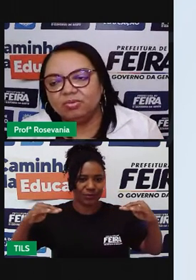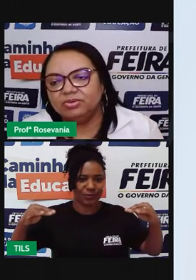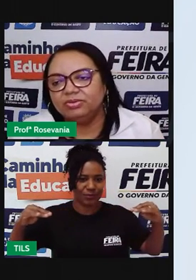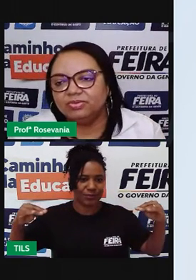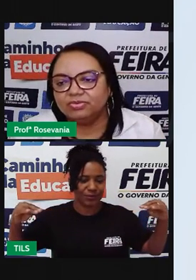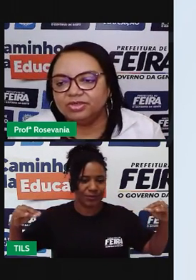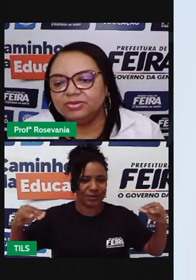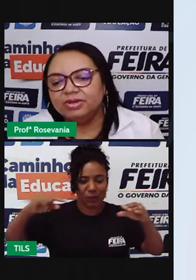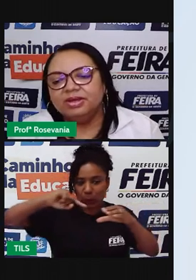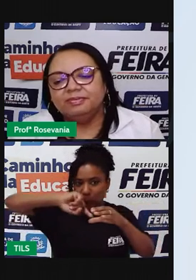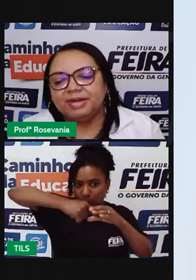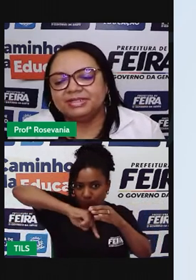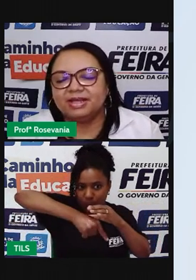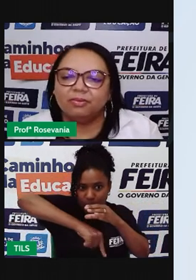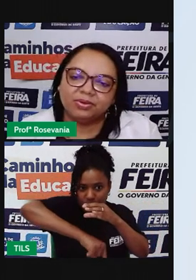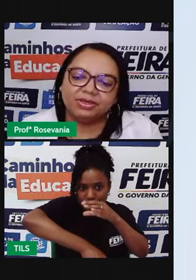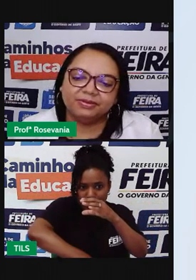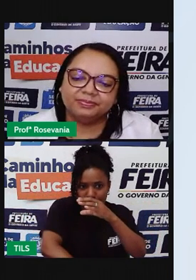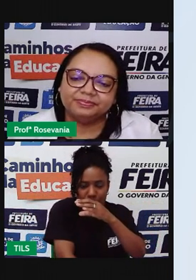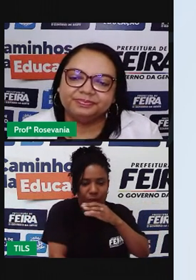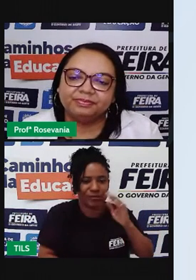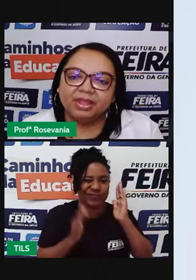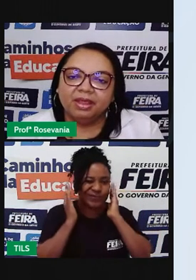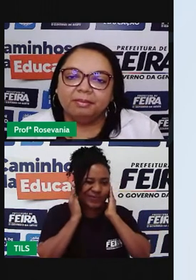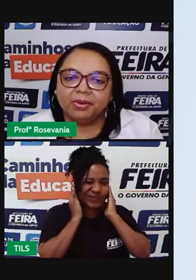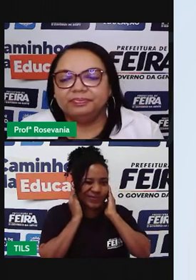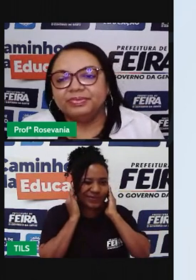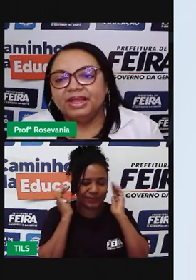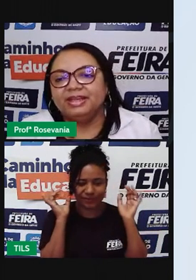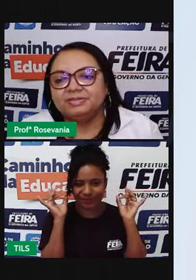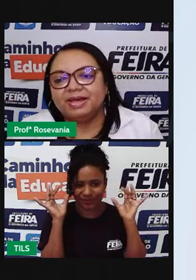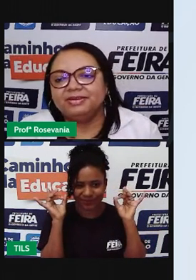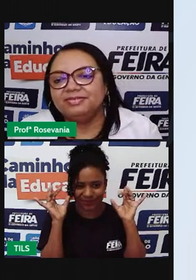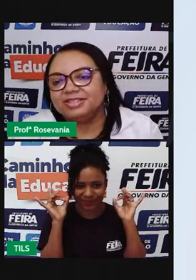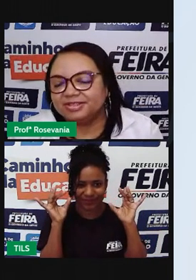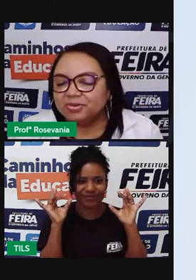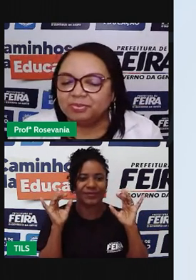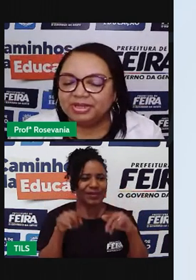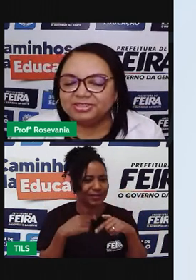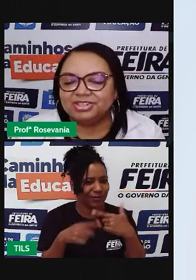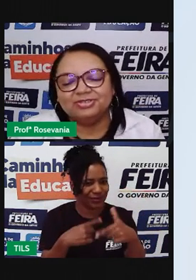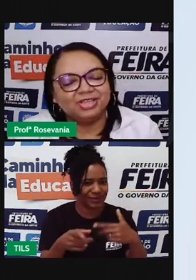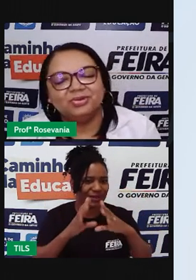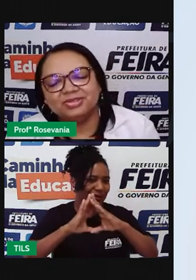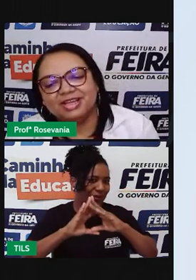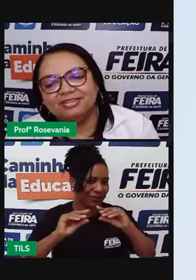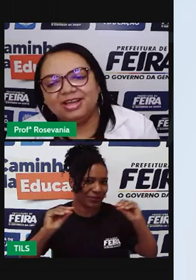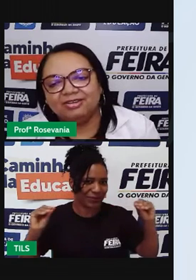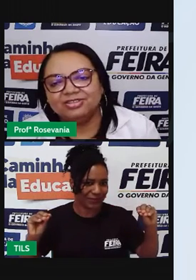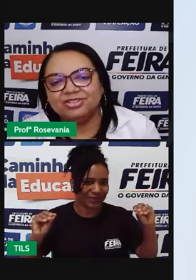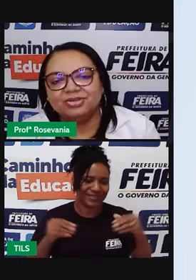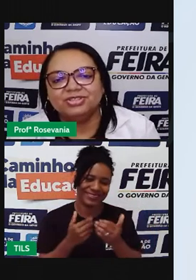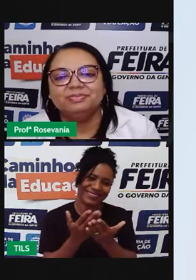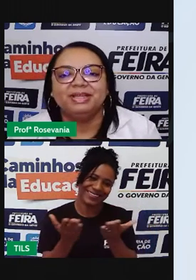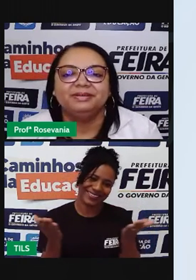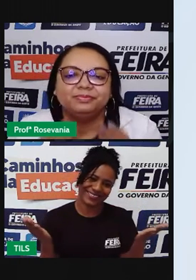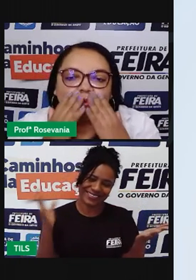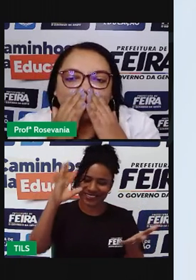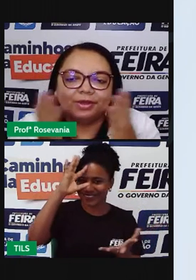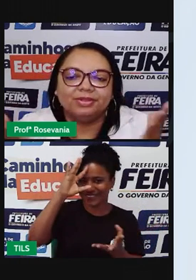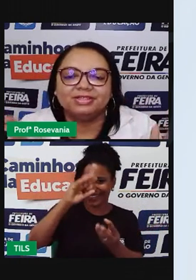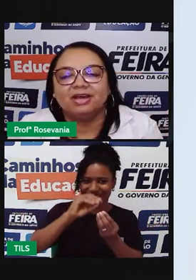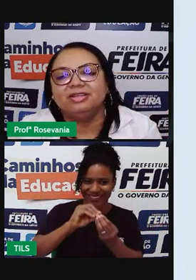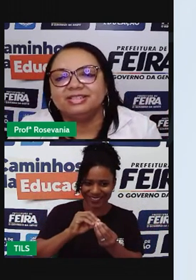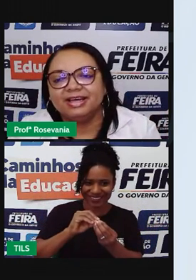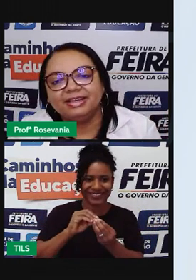incômodo no ouvido passar um pouquinho. Bom, espero que vocês tenham compreendido e tenham gostado da aula de hoje, né?